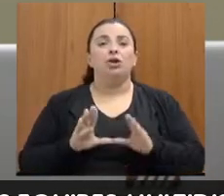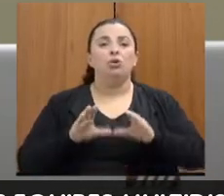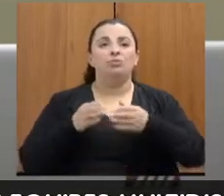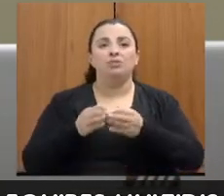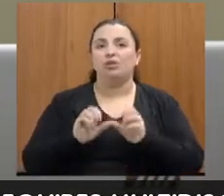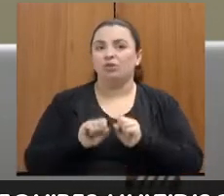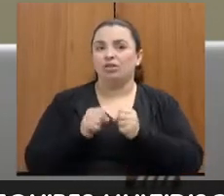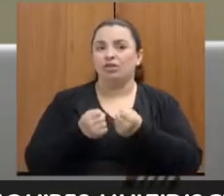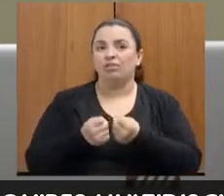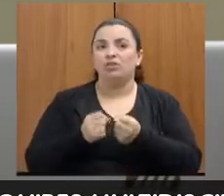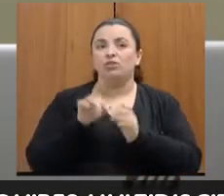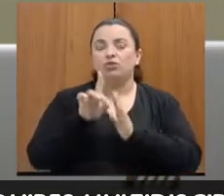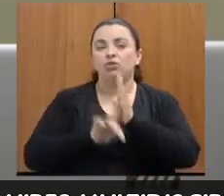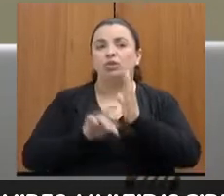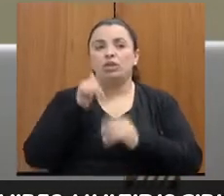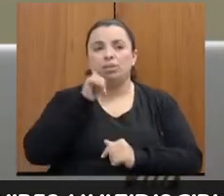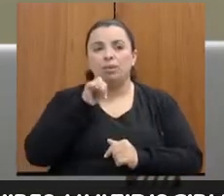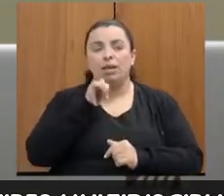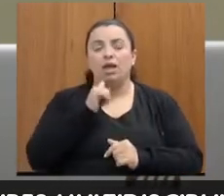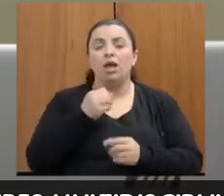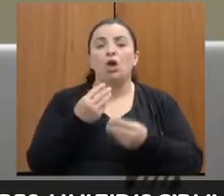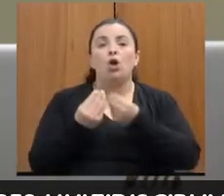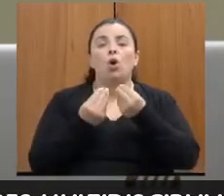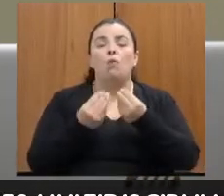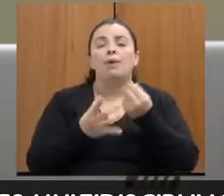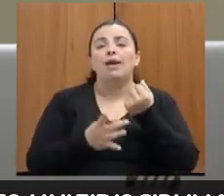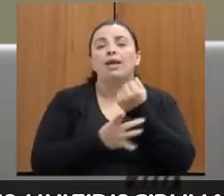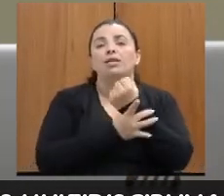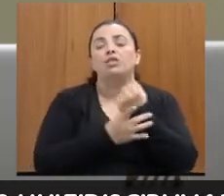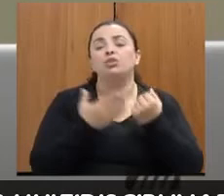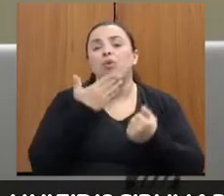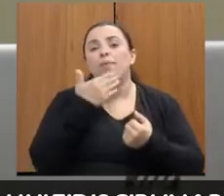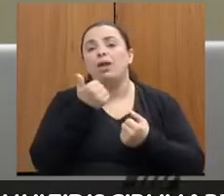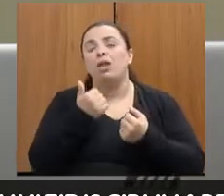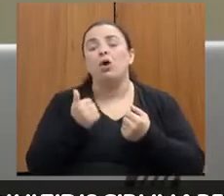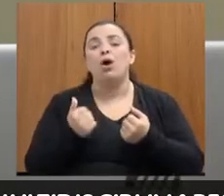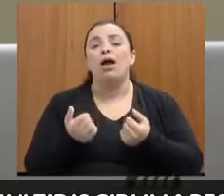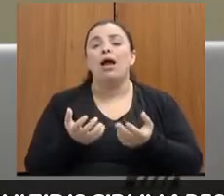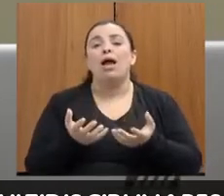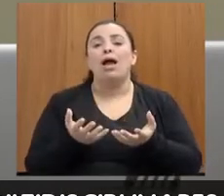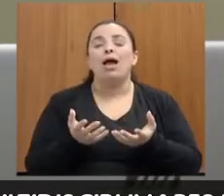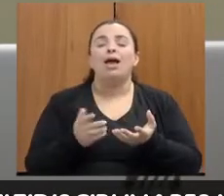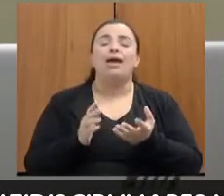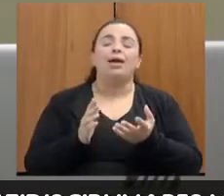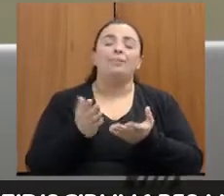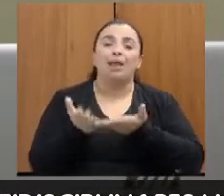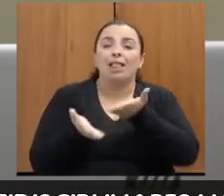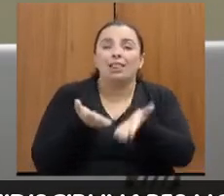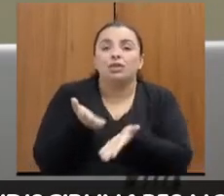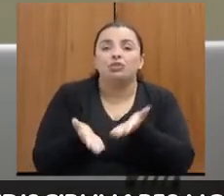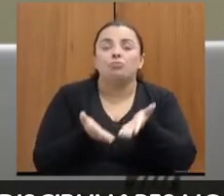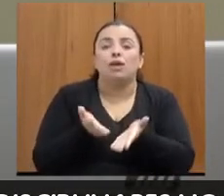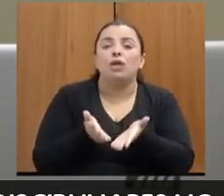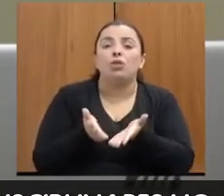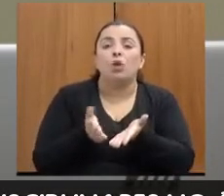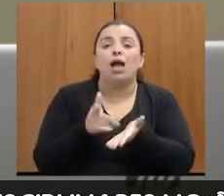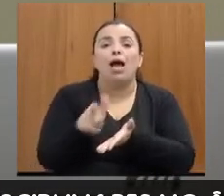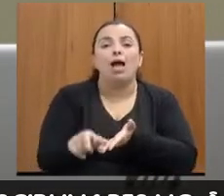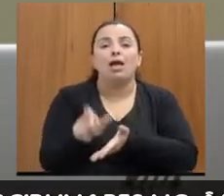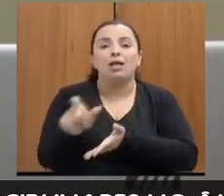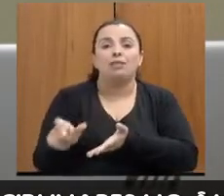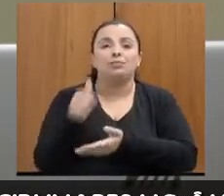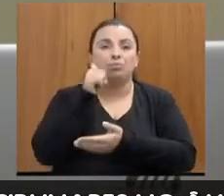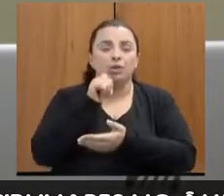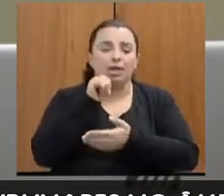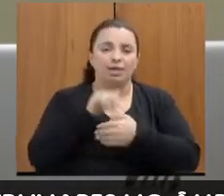nós podemos percorrer para garantir um melhor atendimento às nossas mulheres. E aí a gente já vai também aproveitar essa última fala para